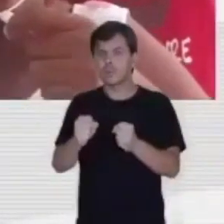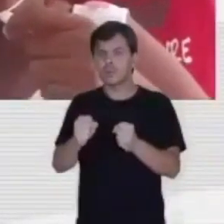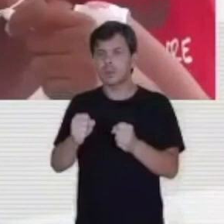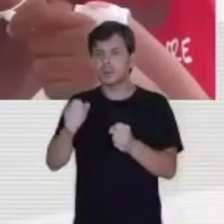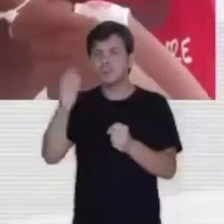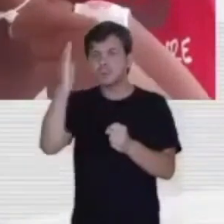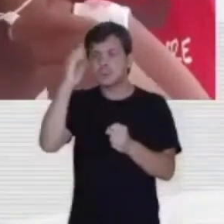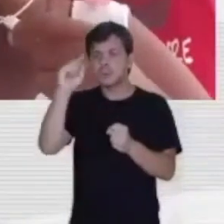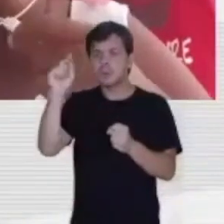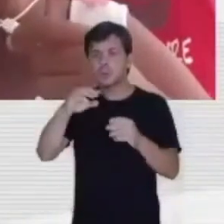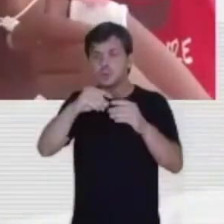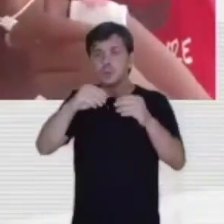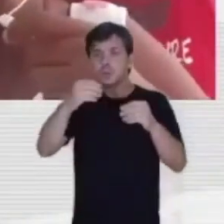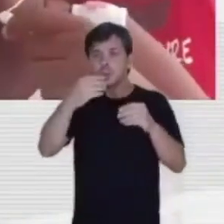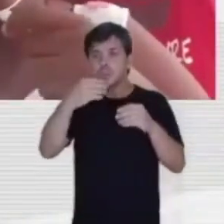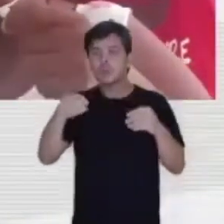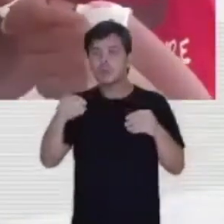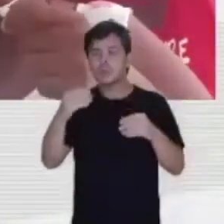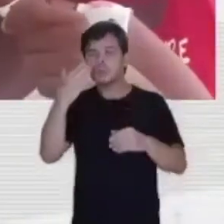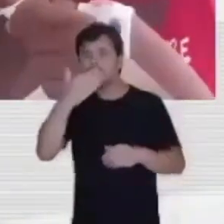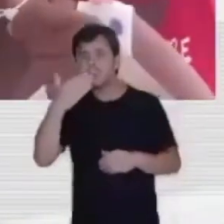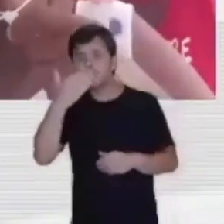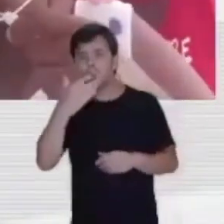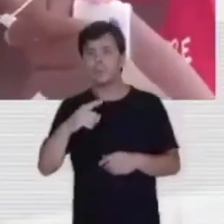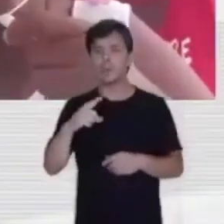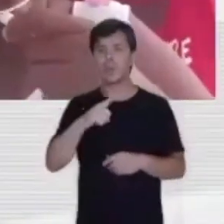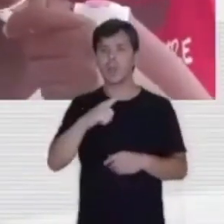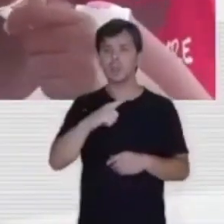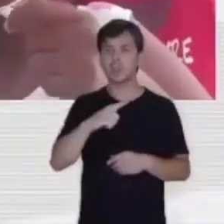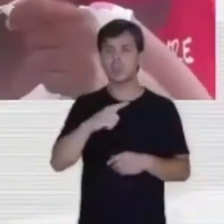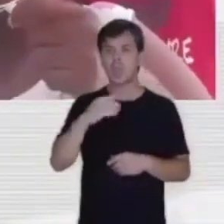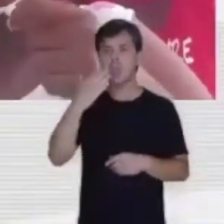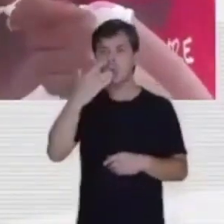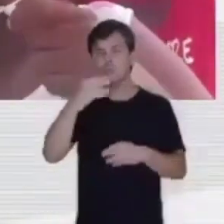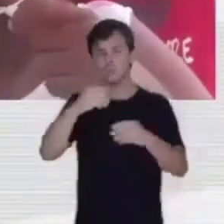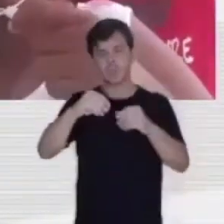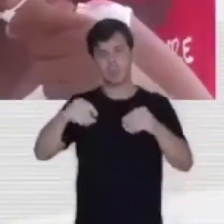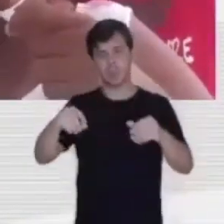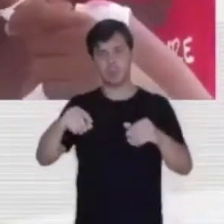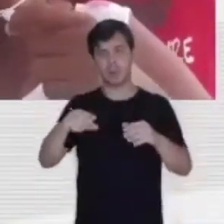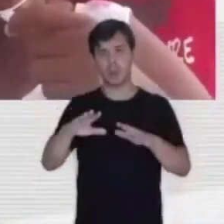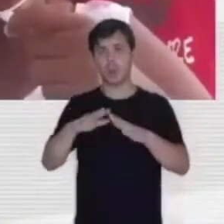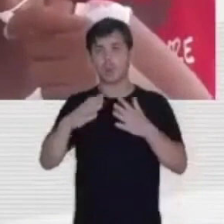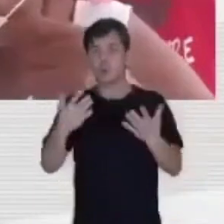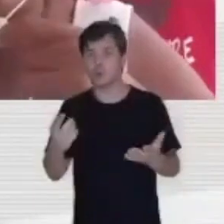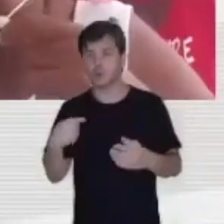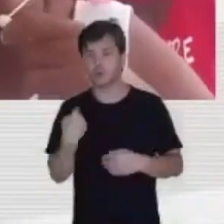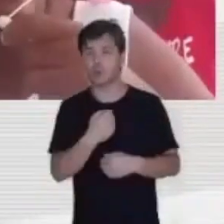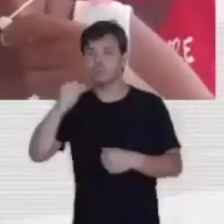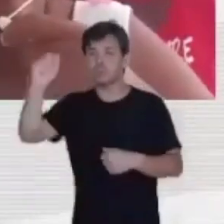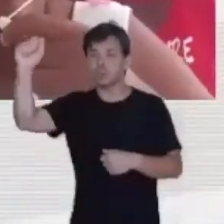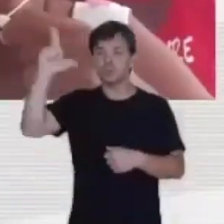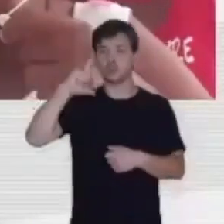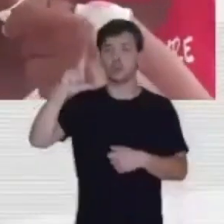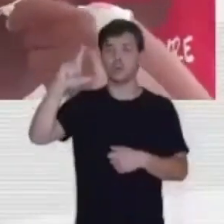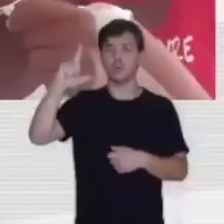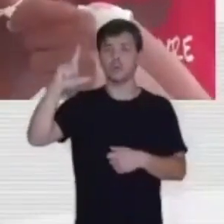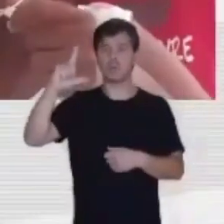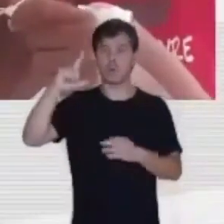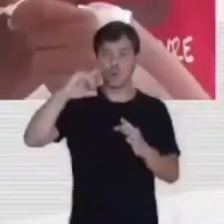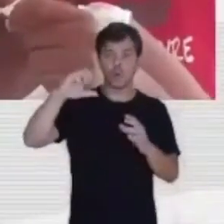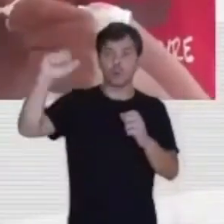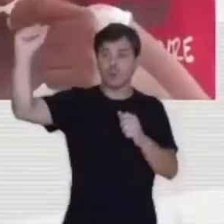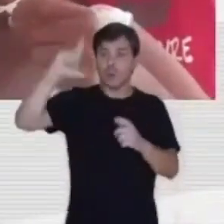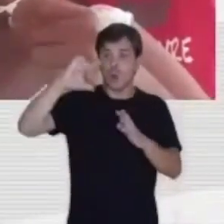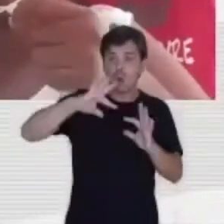somos o sal da terra, é para darmos sabor, é para dar gosto à terra. E quando diz que somos luz, é para iluminar o